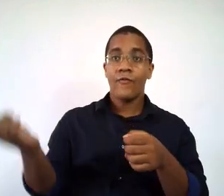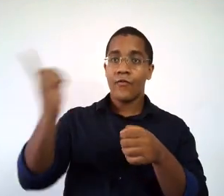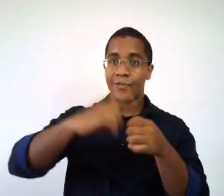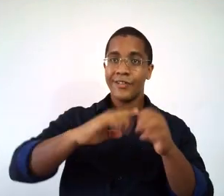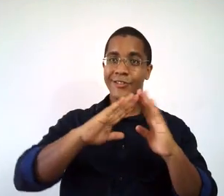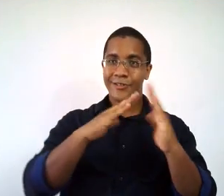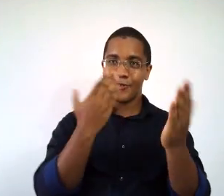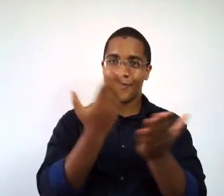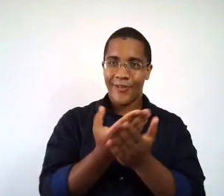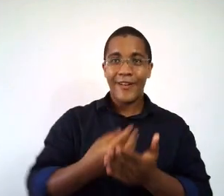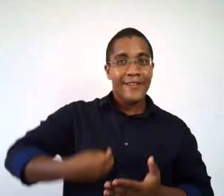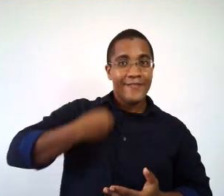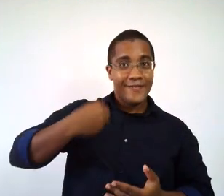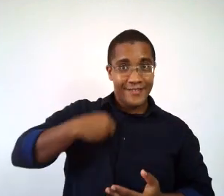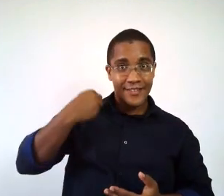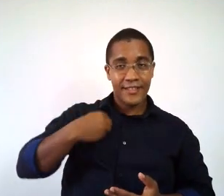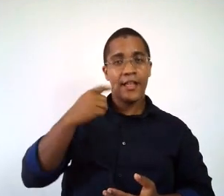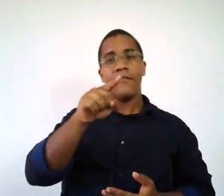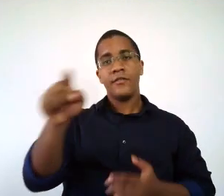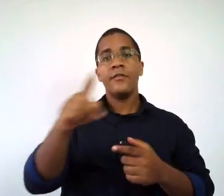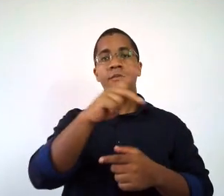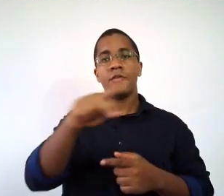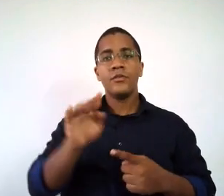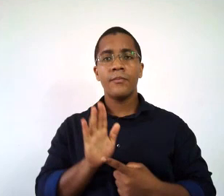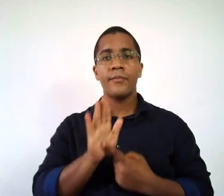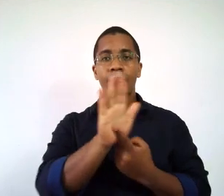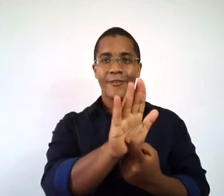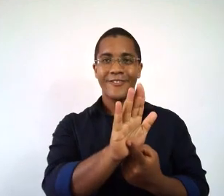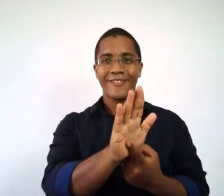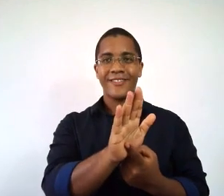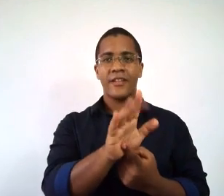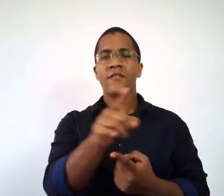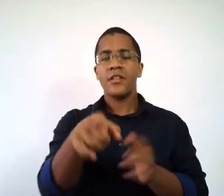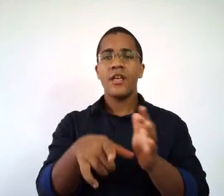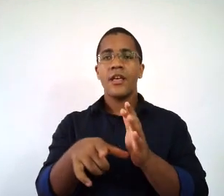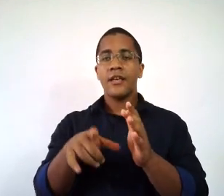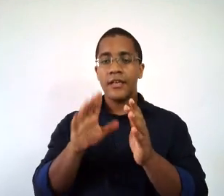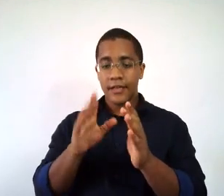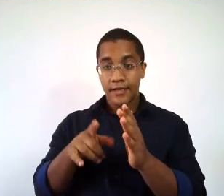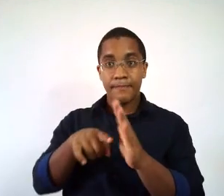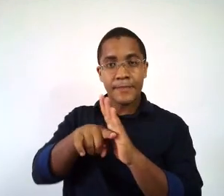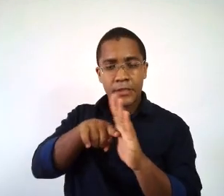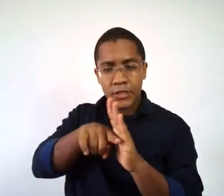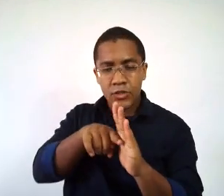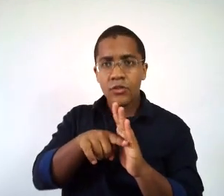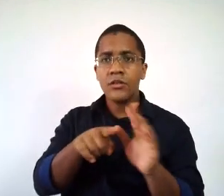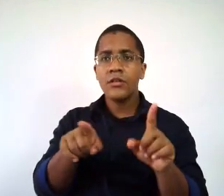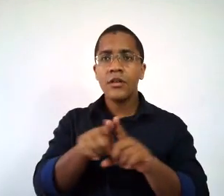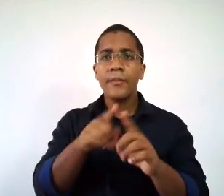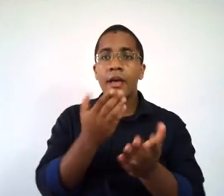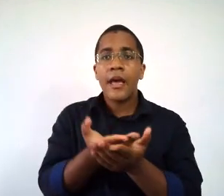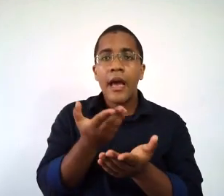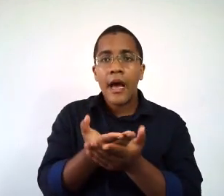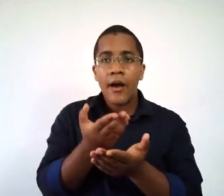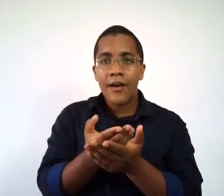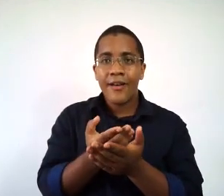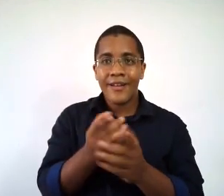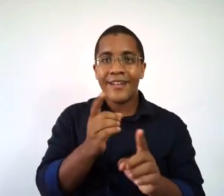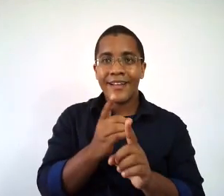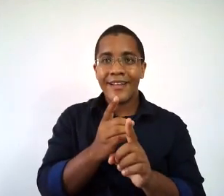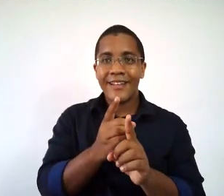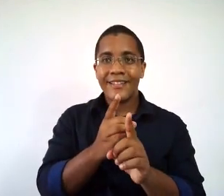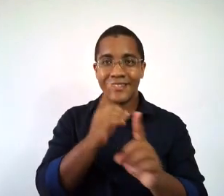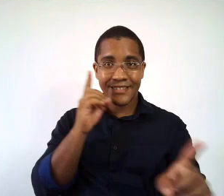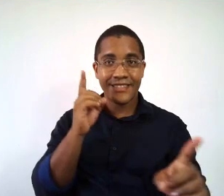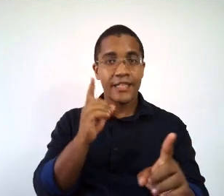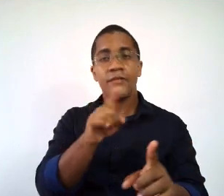na volta das aulas presenciais, mostrar ao seu professor. Sobre o que você pesquisou e